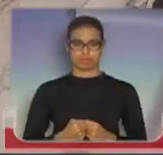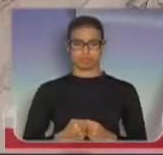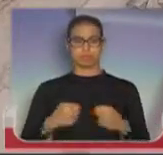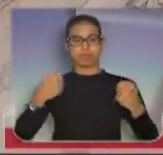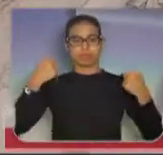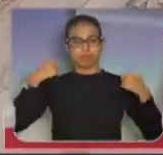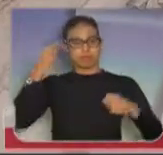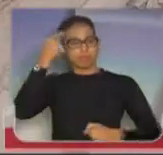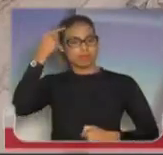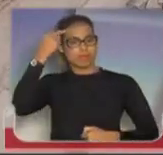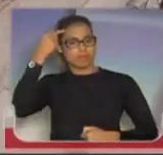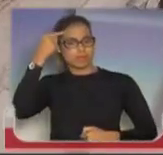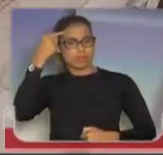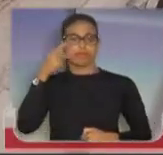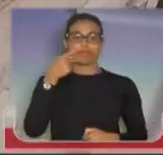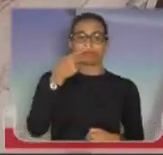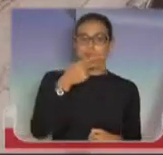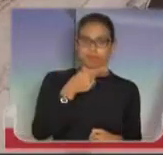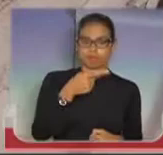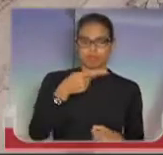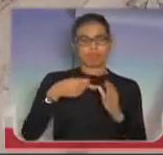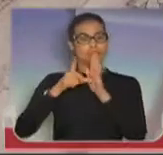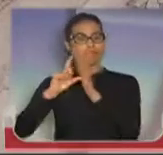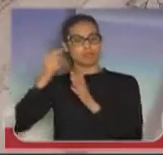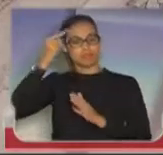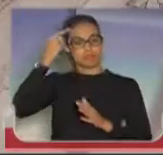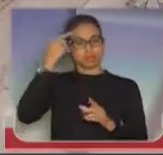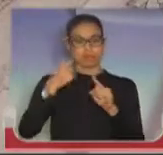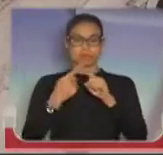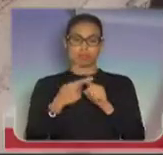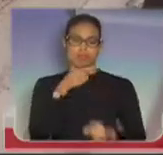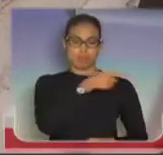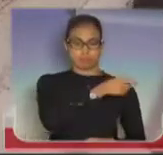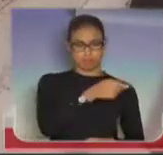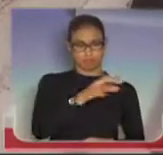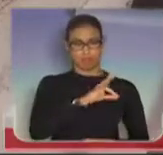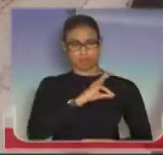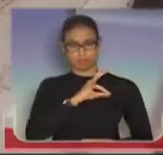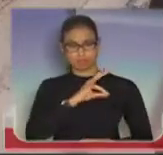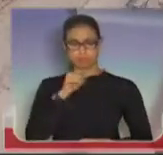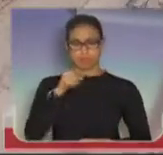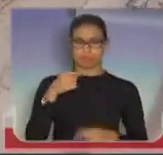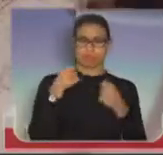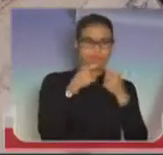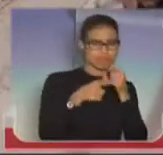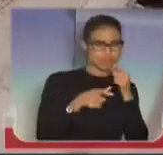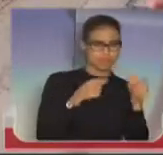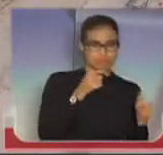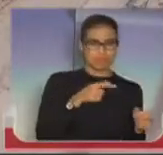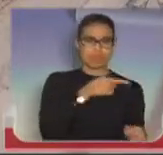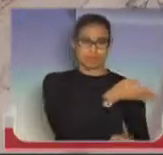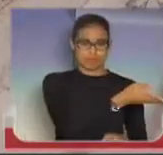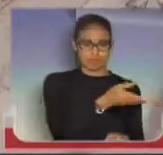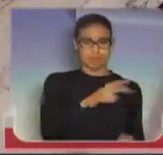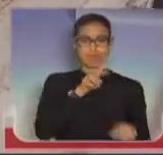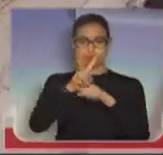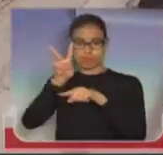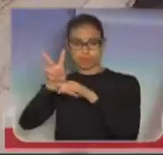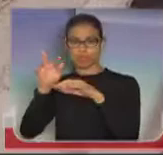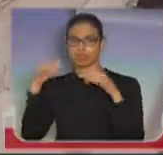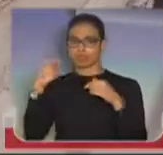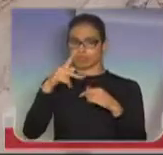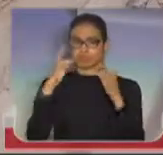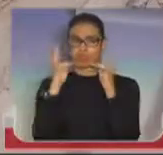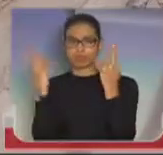Pensa bem no que vai falar. Porque essa polícia que você tanto critica, que vai defender sua família,